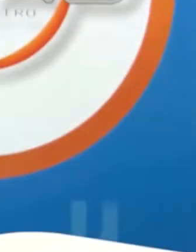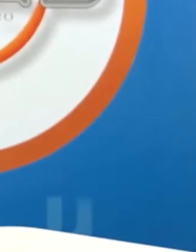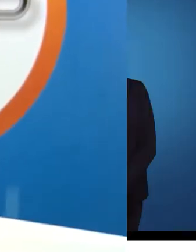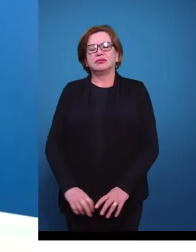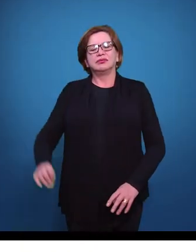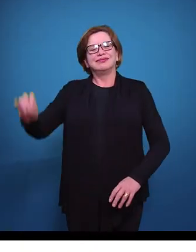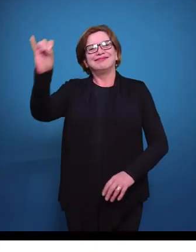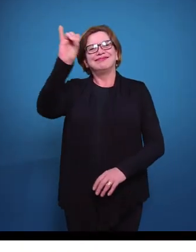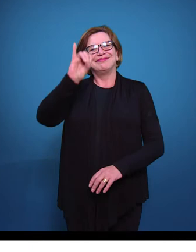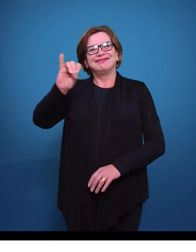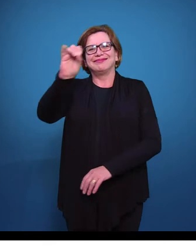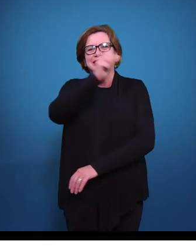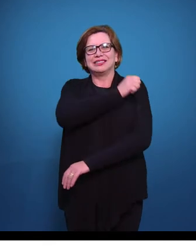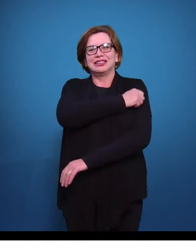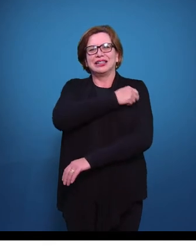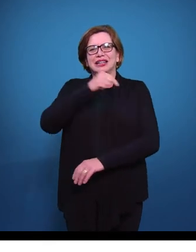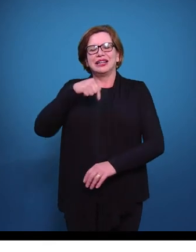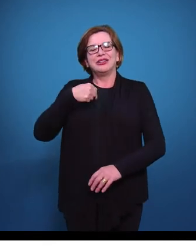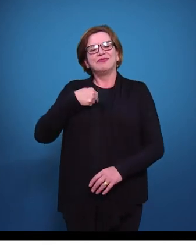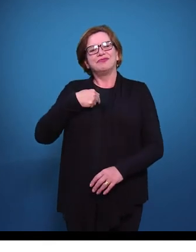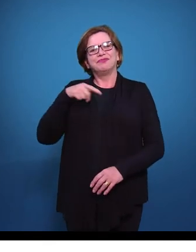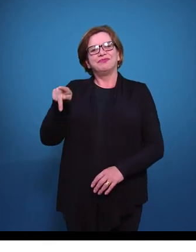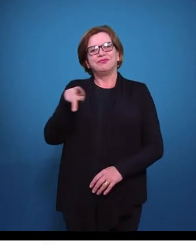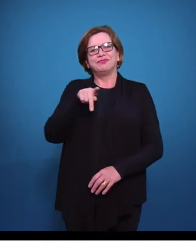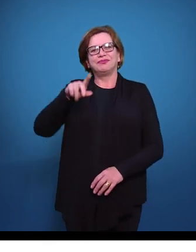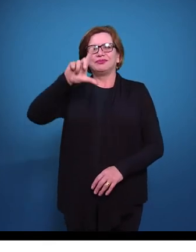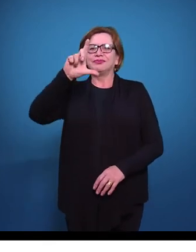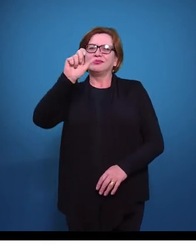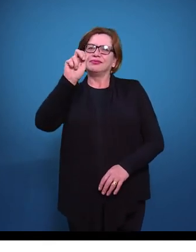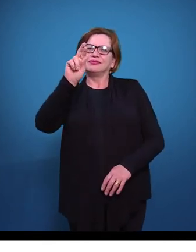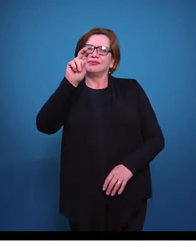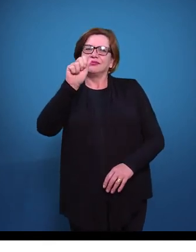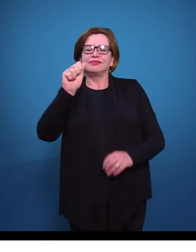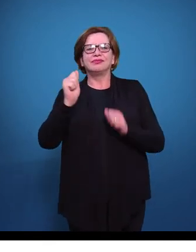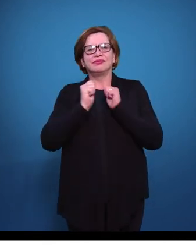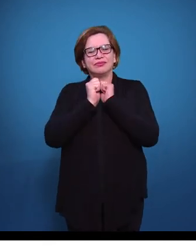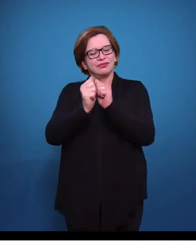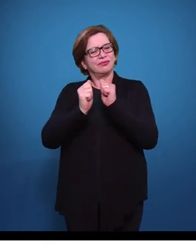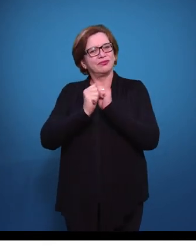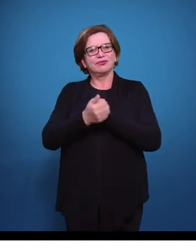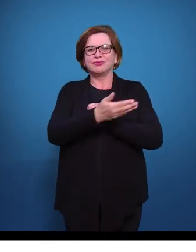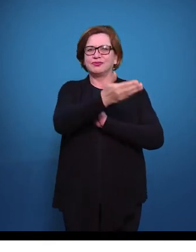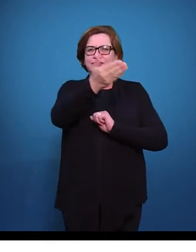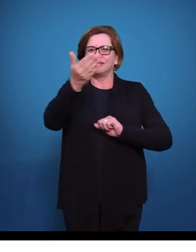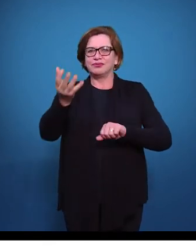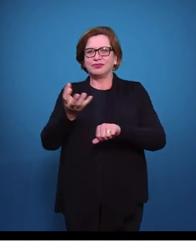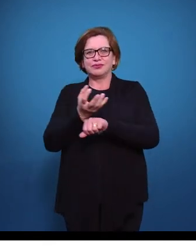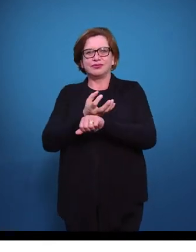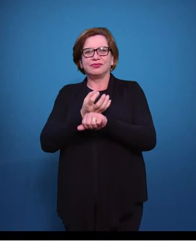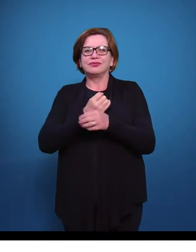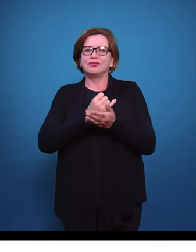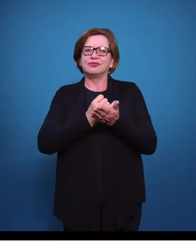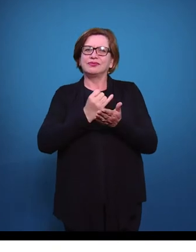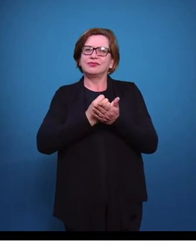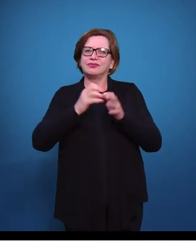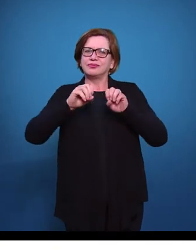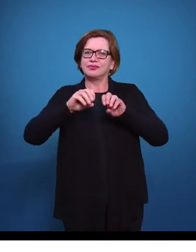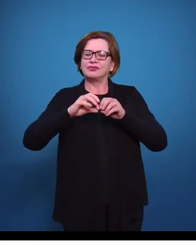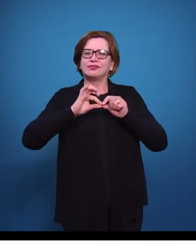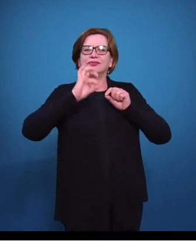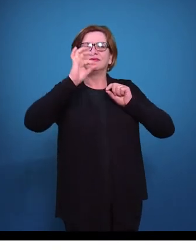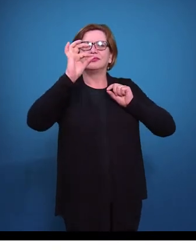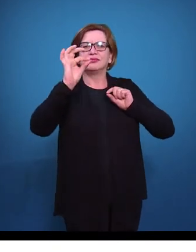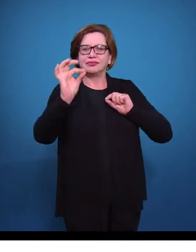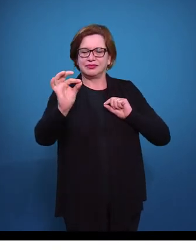Olá, alunos! Eu sou a professora Lara e vou acompanhar vocês durante a disciplina de Introdução à Educação à Distância.